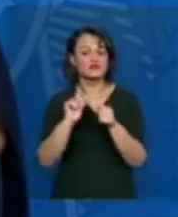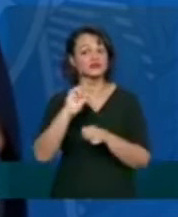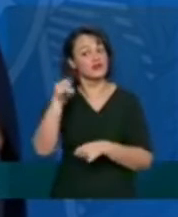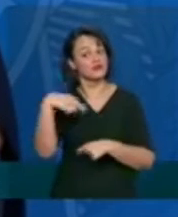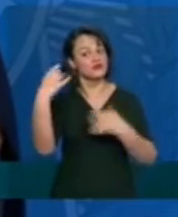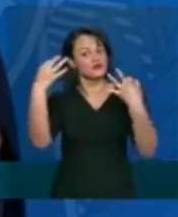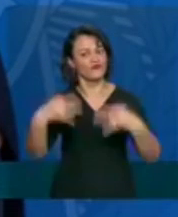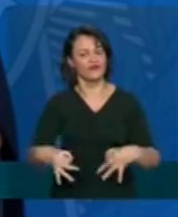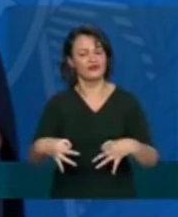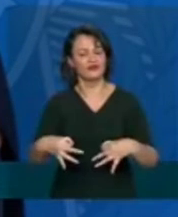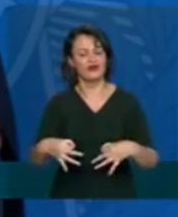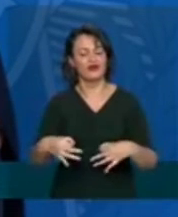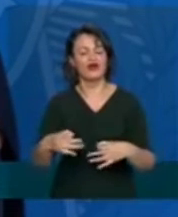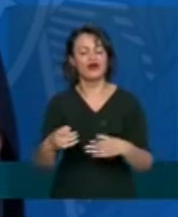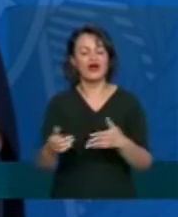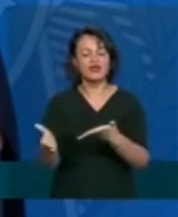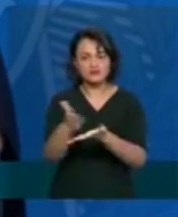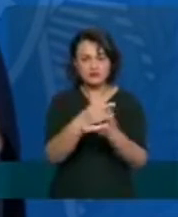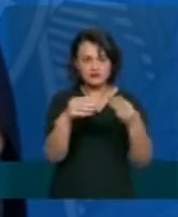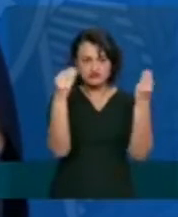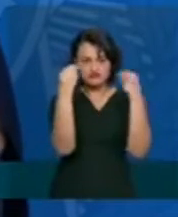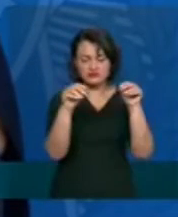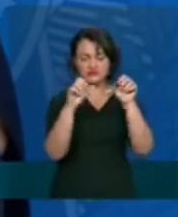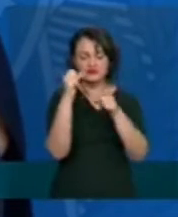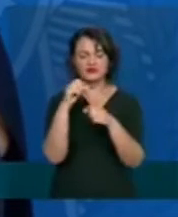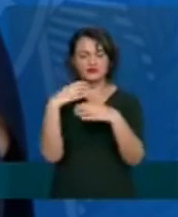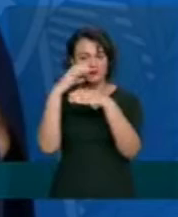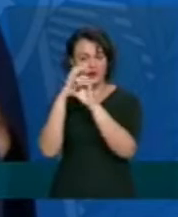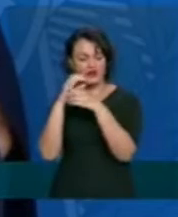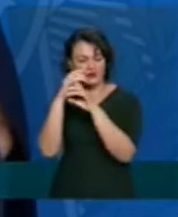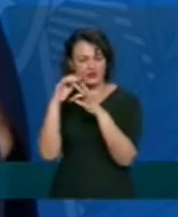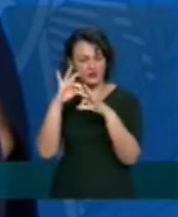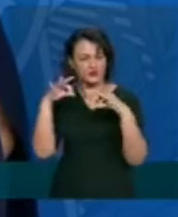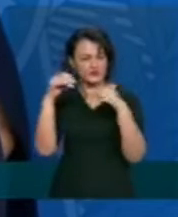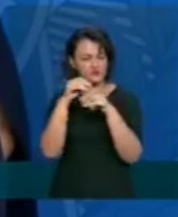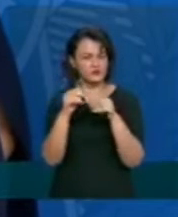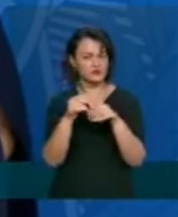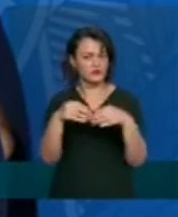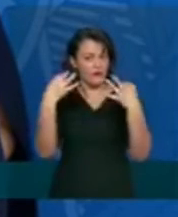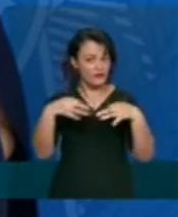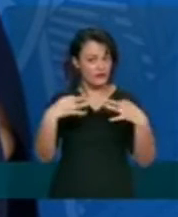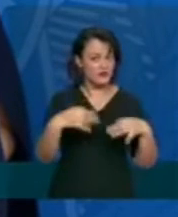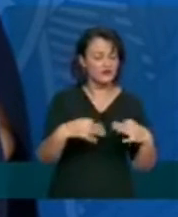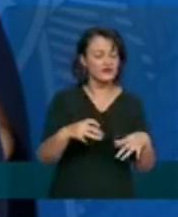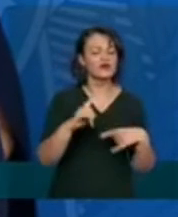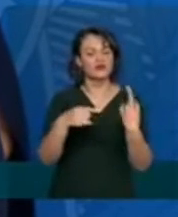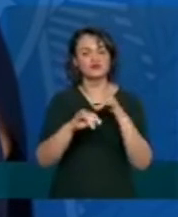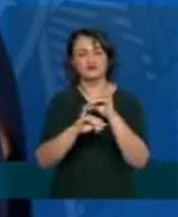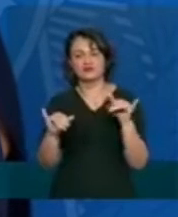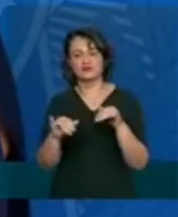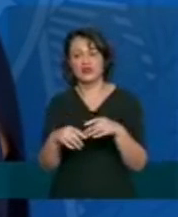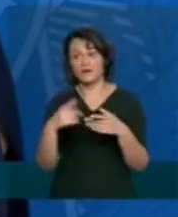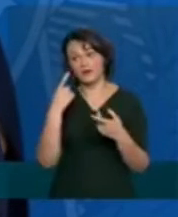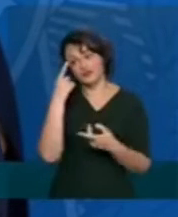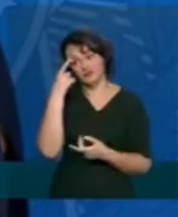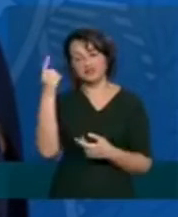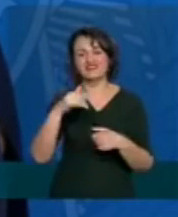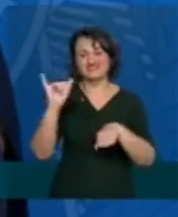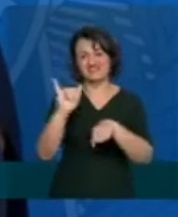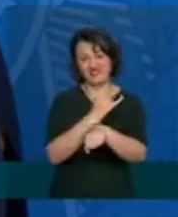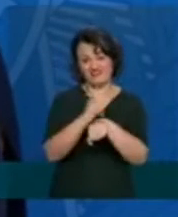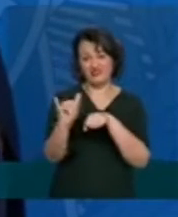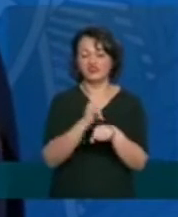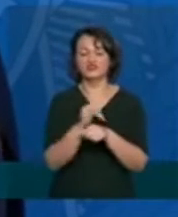coletados e estão sendo processados pelos laboratórios centrais e que a gente imagina que com a estratégia que foi